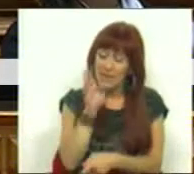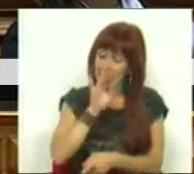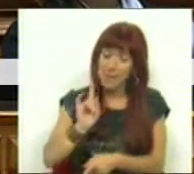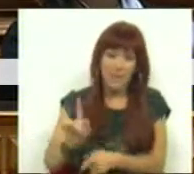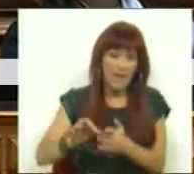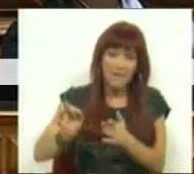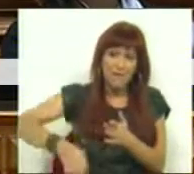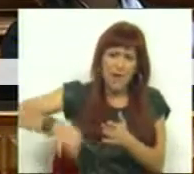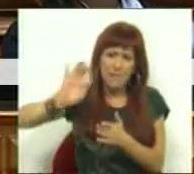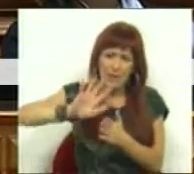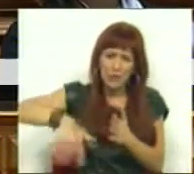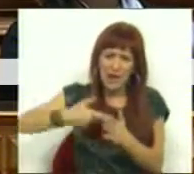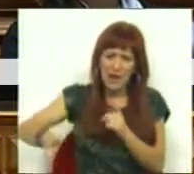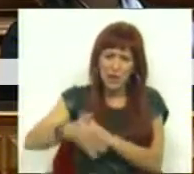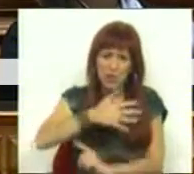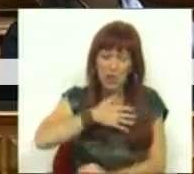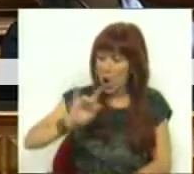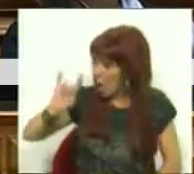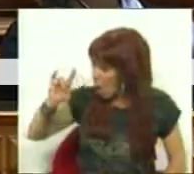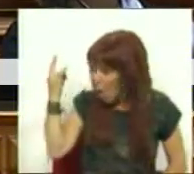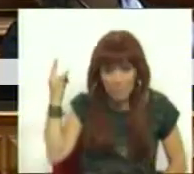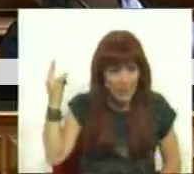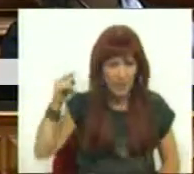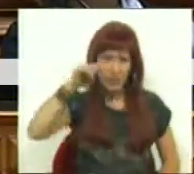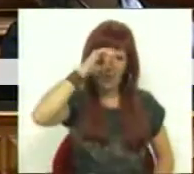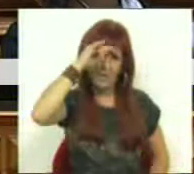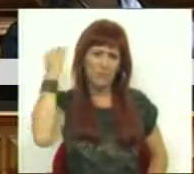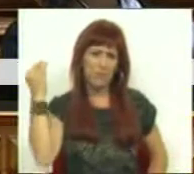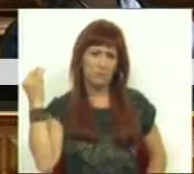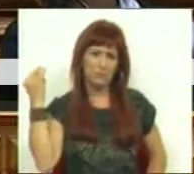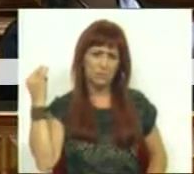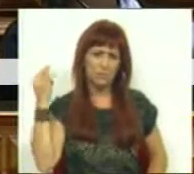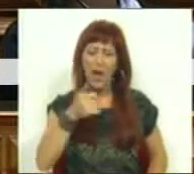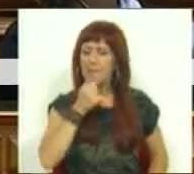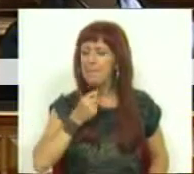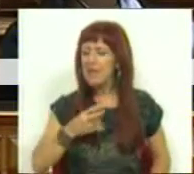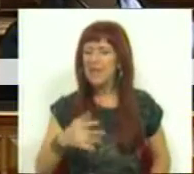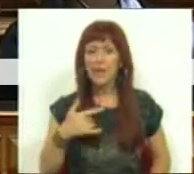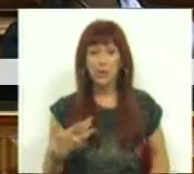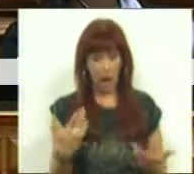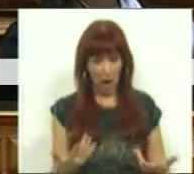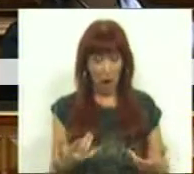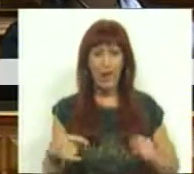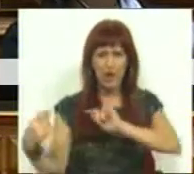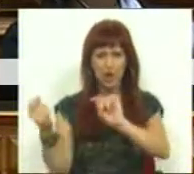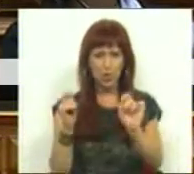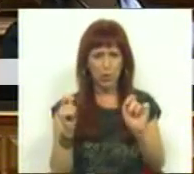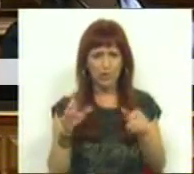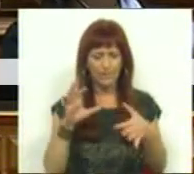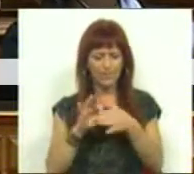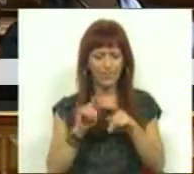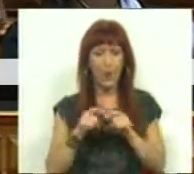execução, finalmente, o Plano Nacional de Saúde. Sem isso, será difícil que as medidas que estão a ser agora discutidas